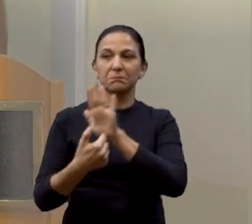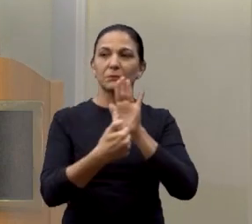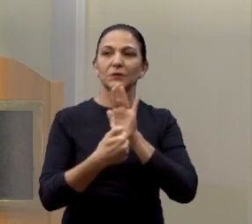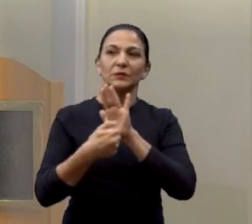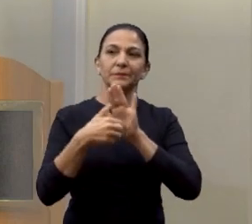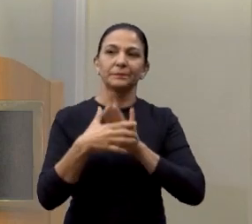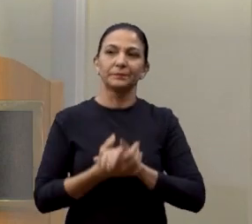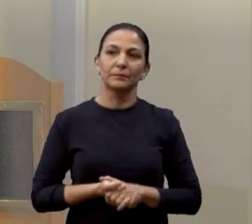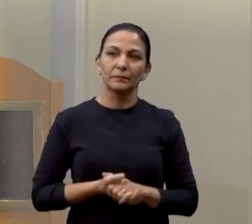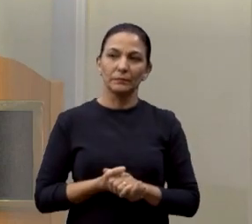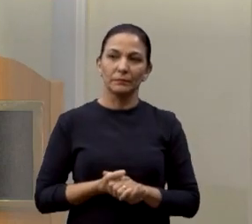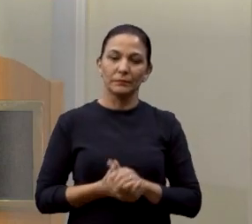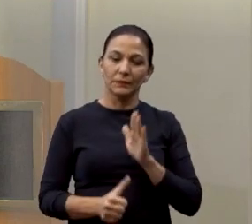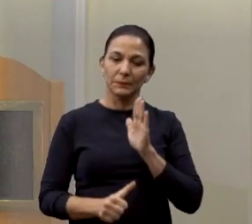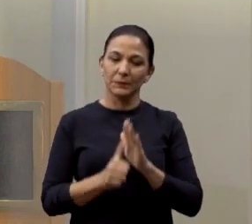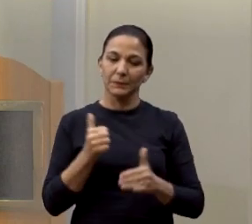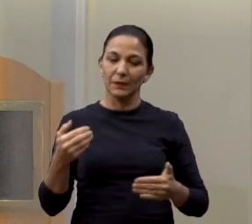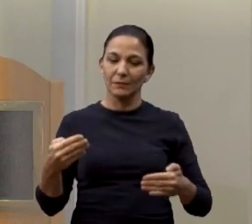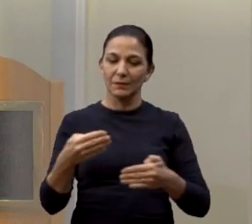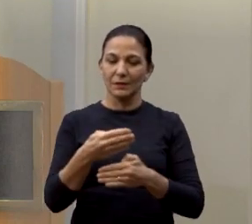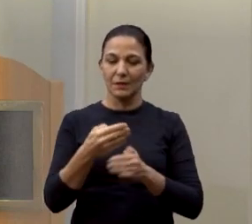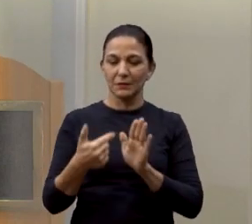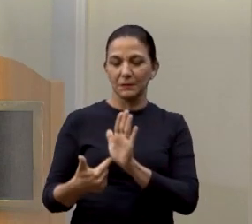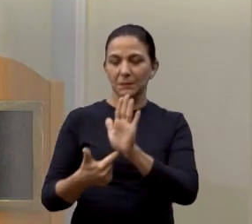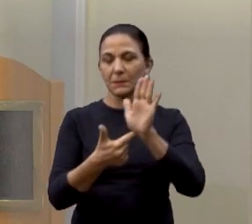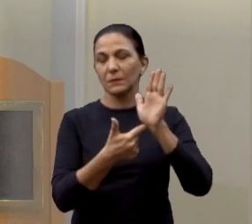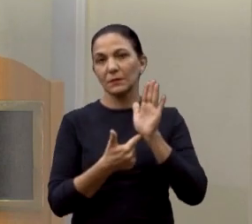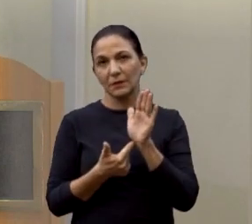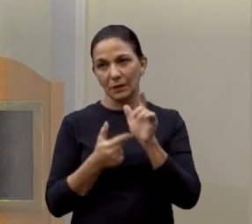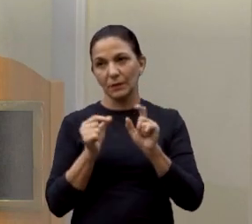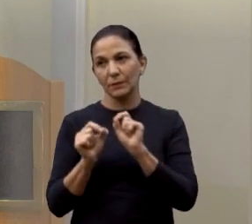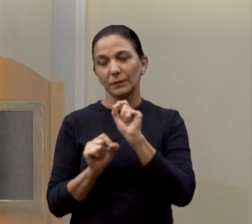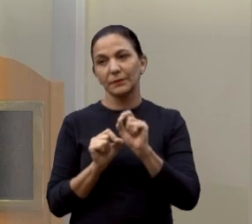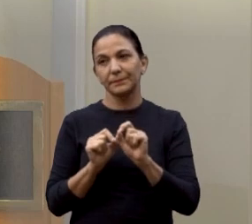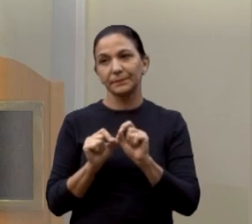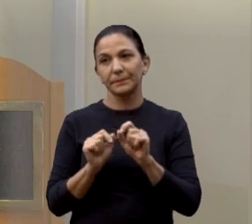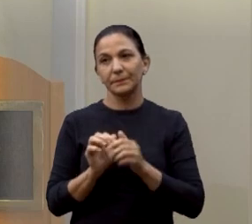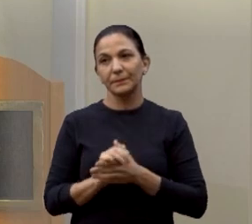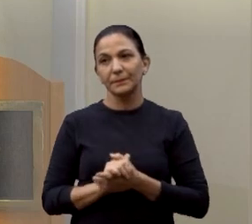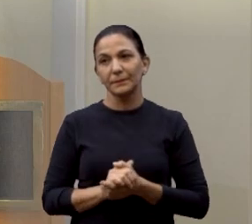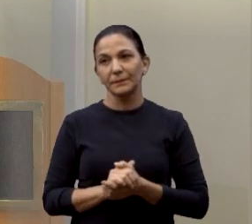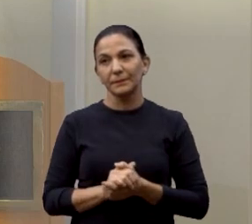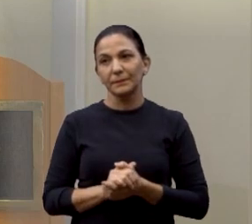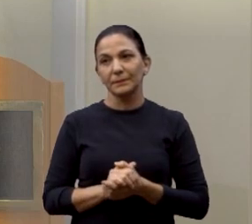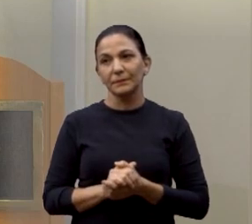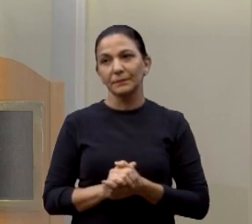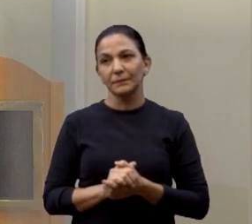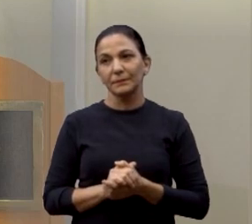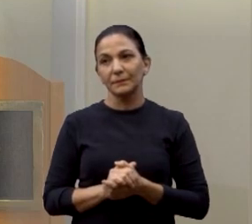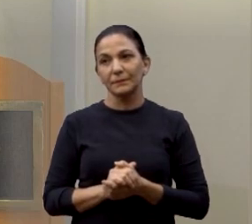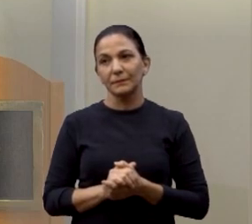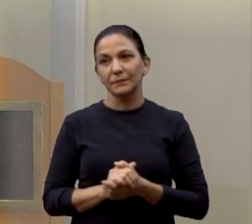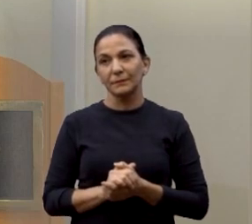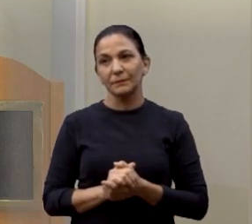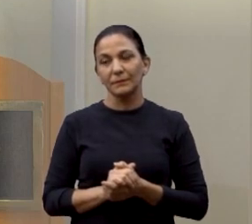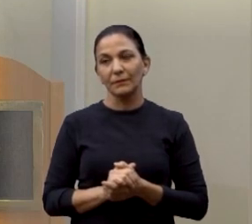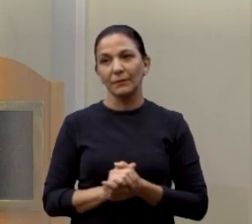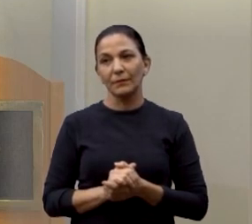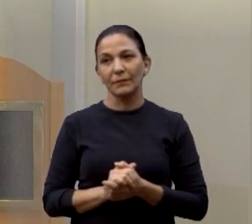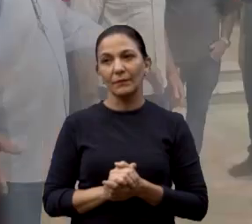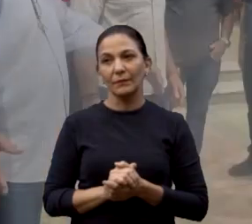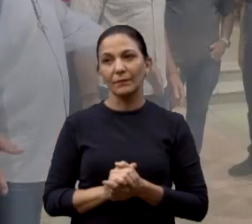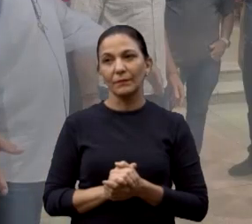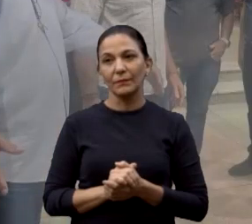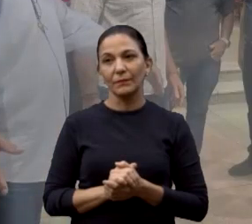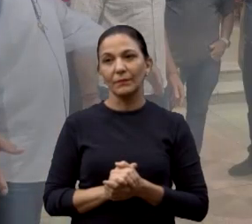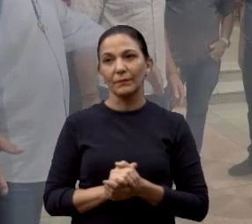Esse primeiro slide aí foi uma articulação que nós fizemos a pedido